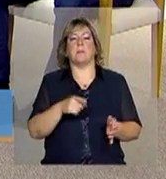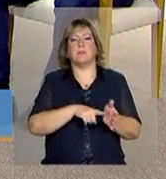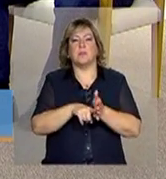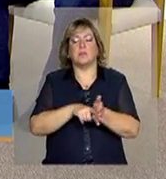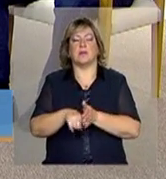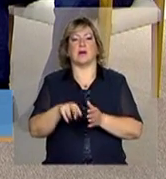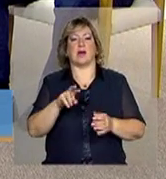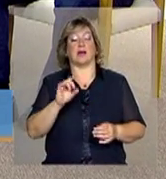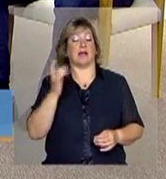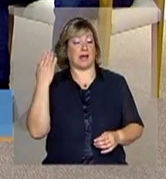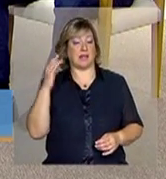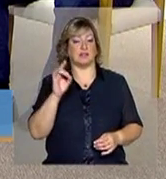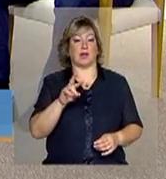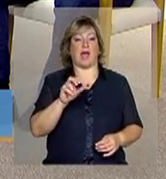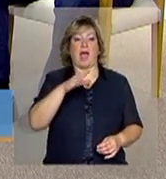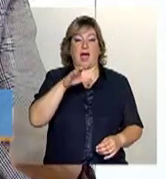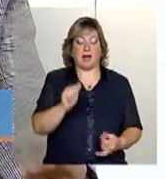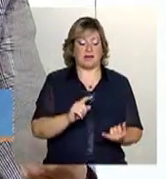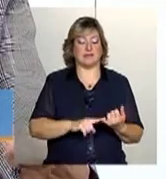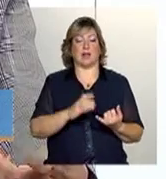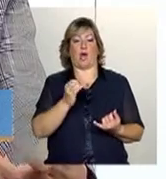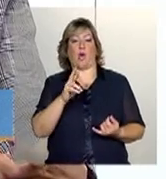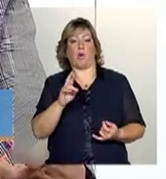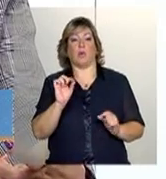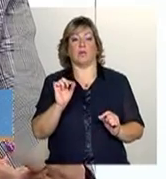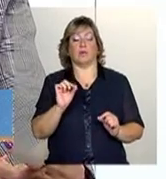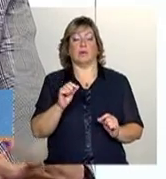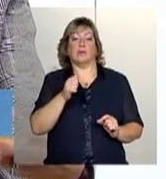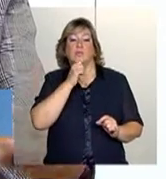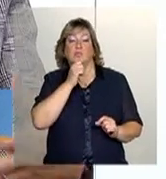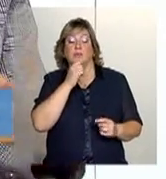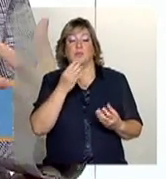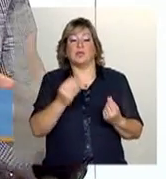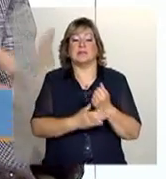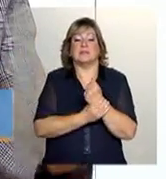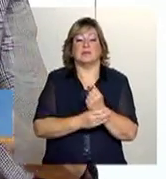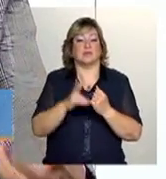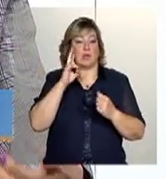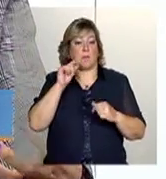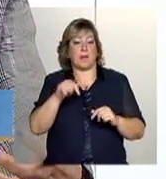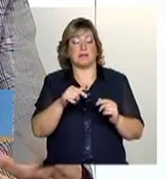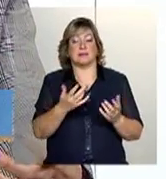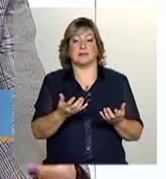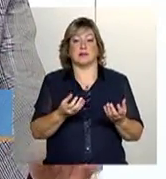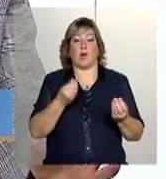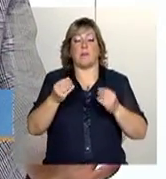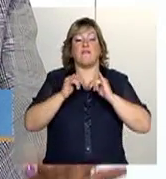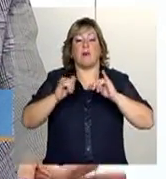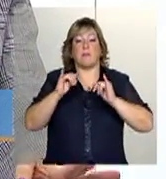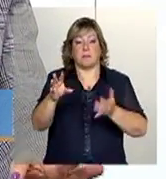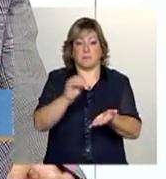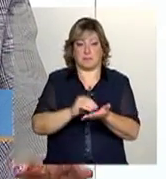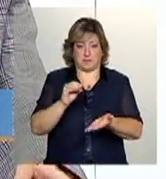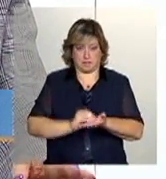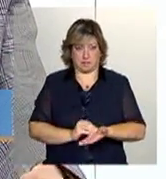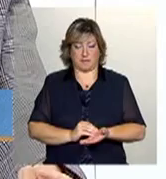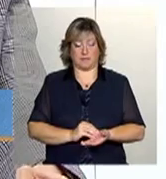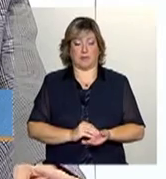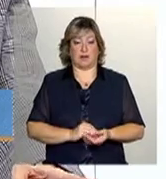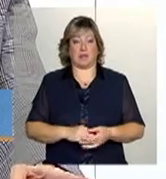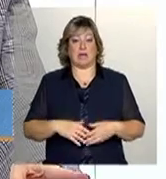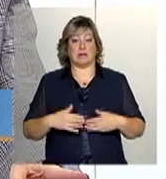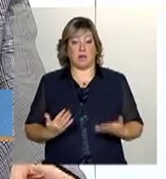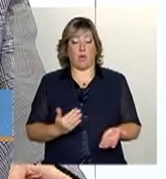raça, cor, que não nos dava muita segurança até nessa marcação, ou muita profundidade nessa marcação. Então, a partir do